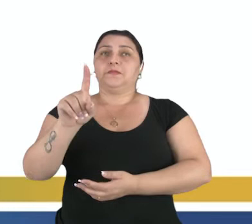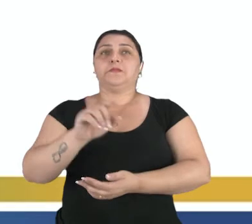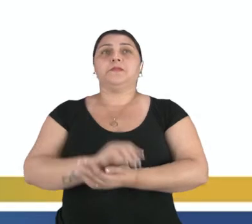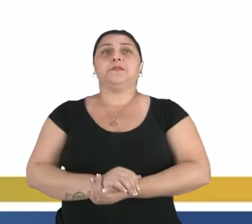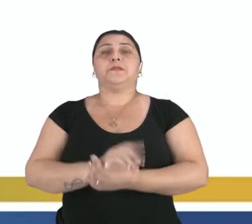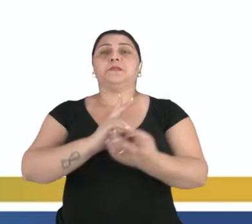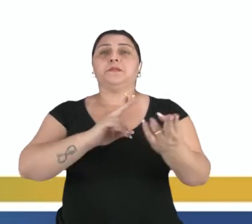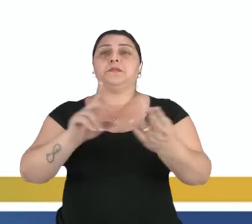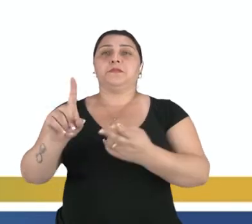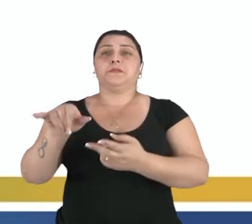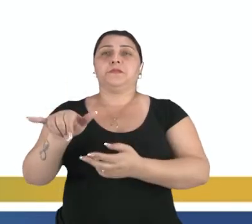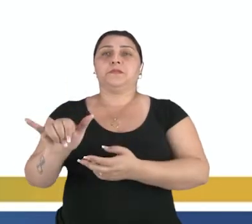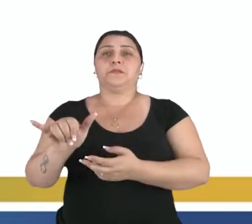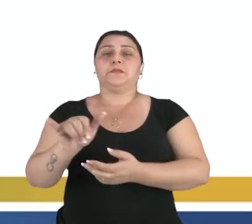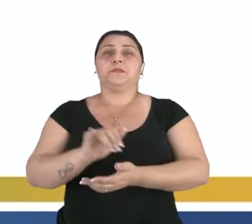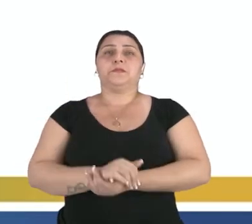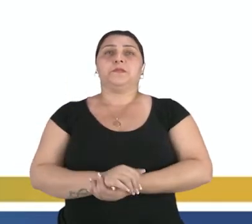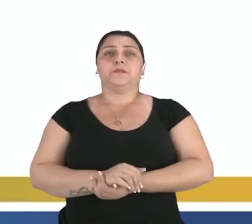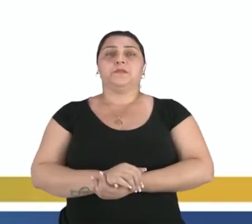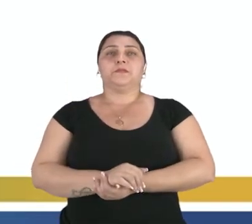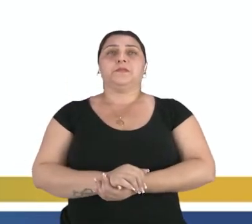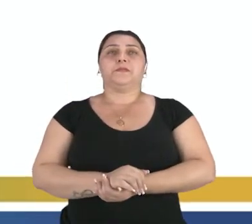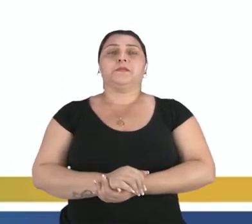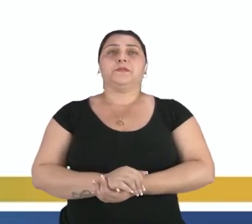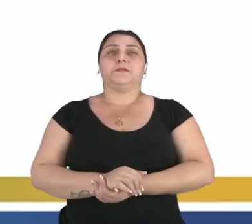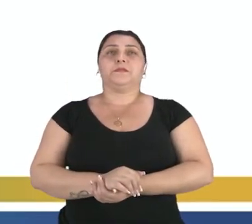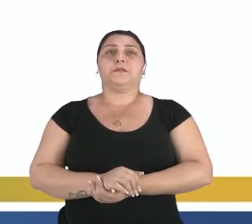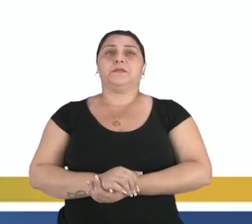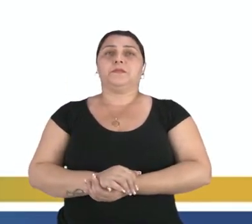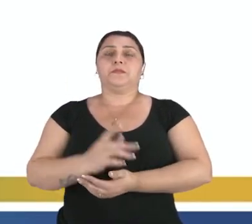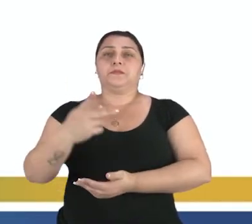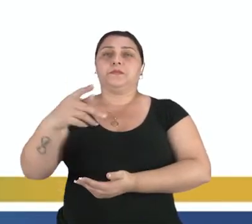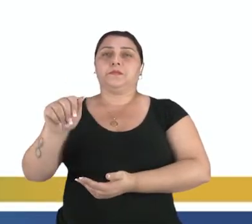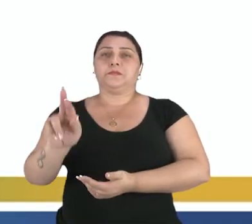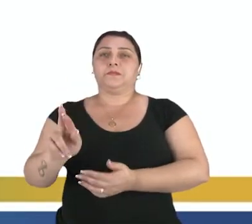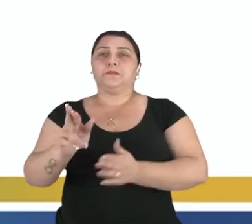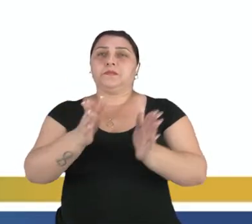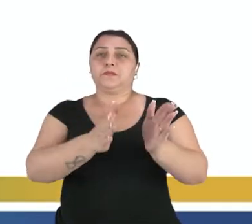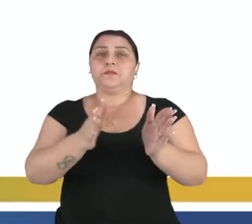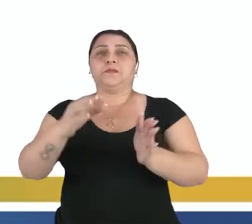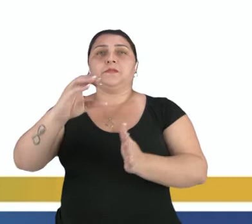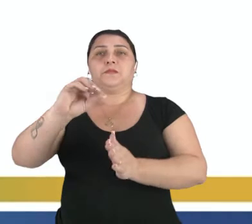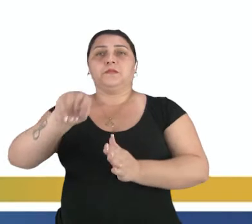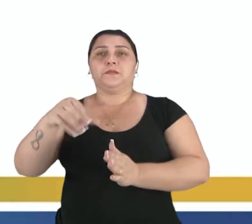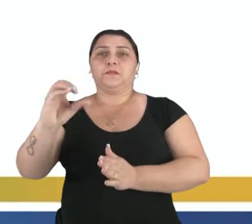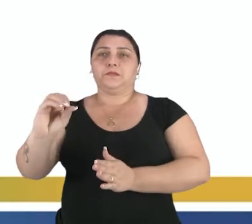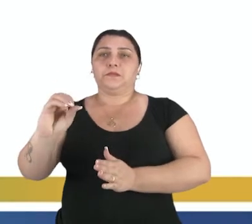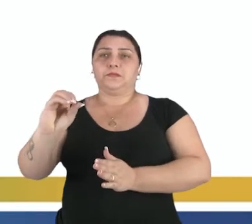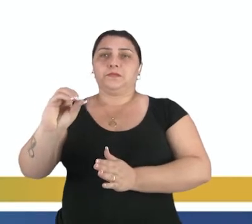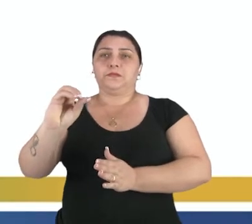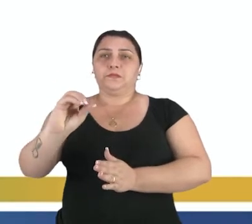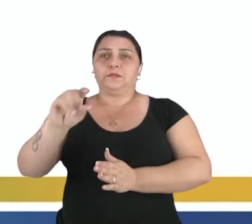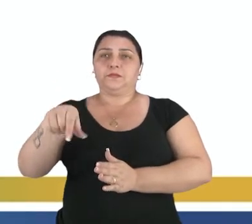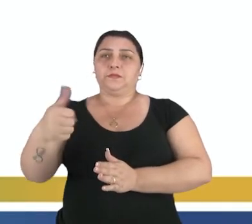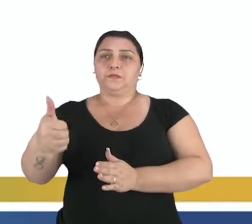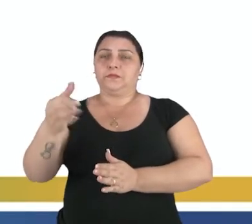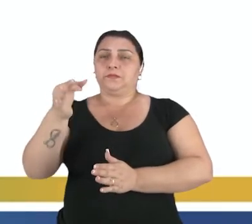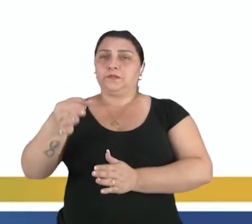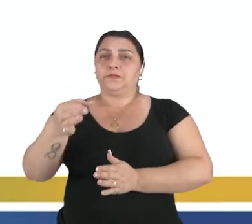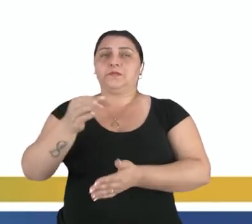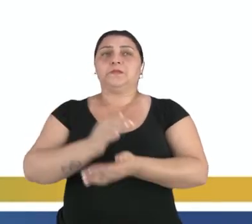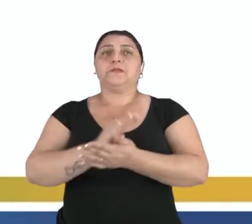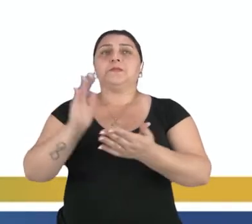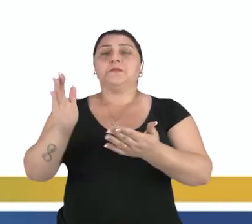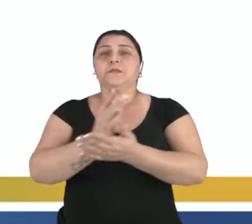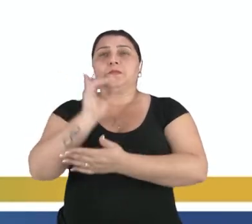igual a 1, que, por sua vez, nós temos o par ordenado 0 e 1. Certo? Pessoal,